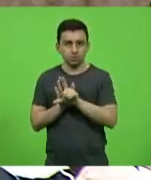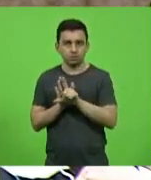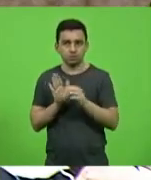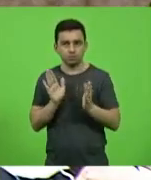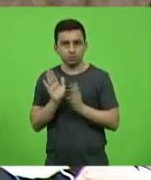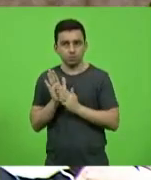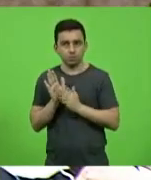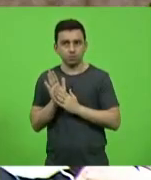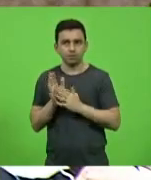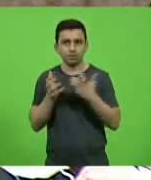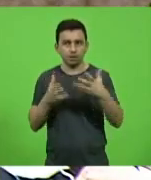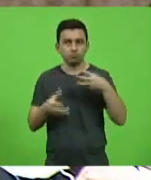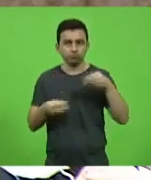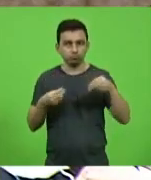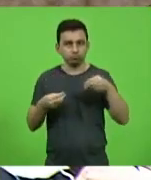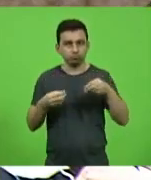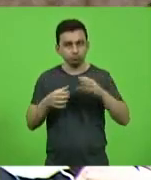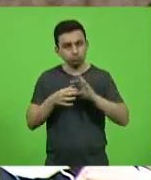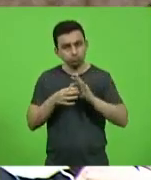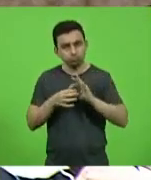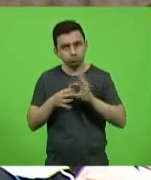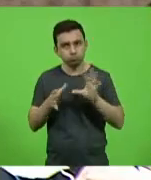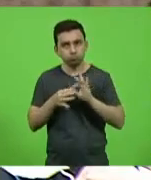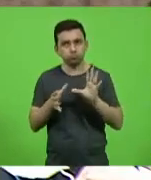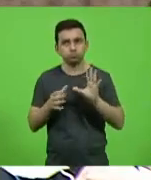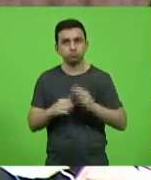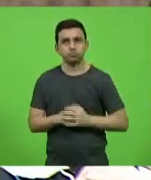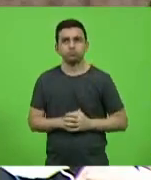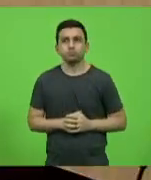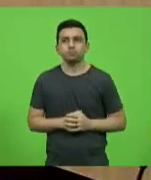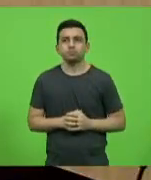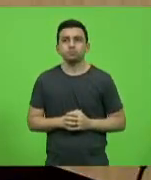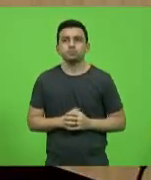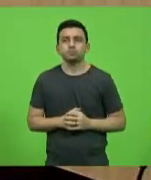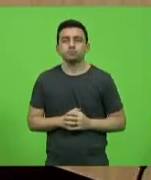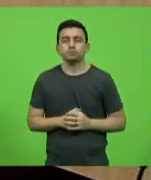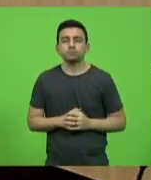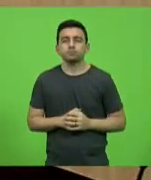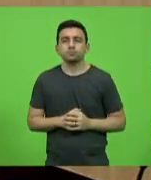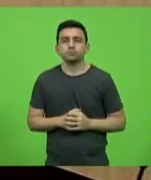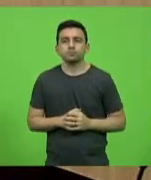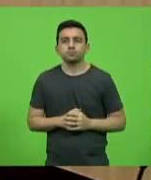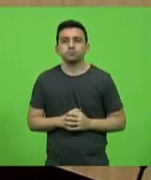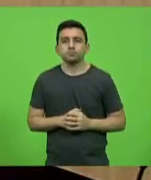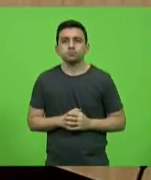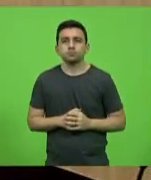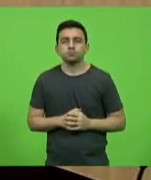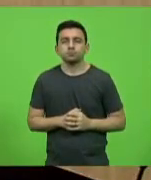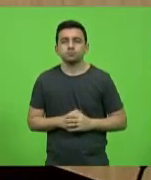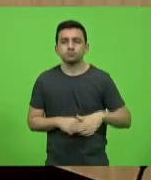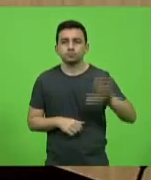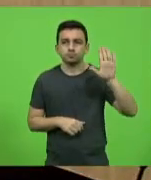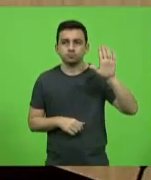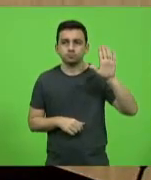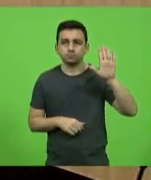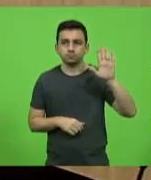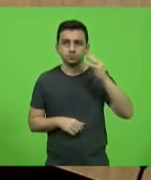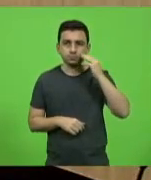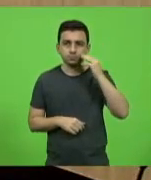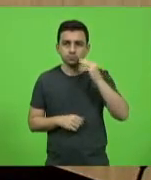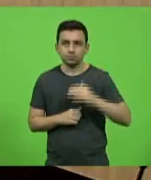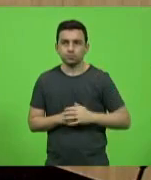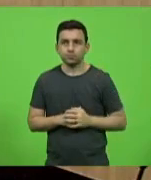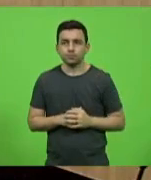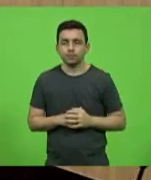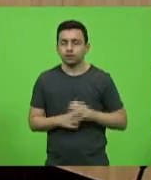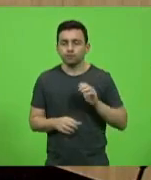para flexibilizar justamente isso. Pela ordem, senhor presidente. Deputada Marlene se inscreveu primeiro e depois deputada Paulinha. É que eu não tinha